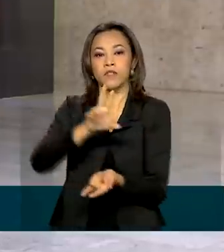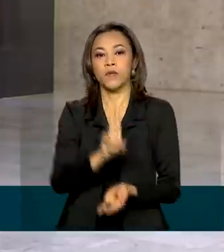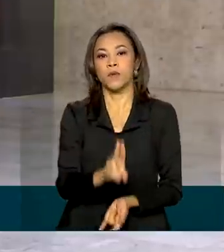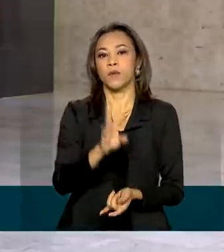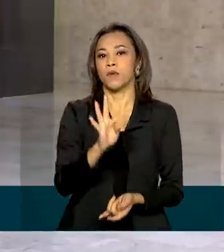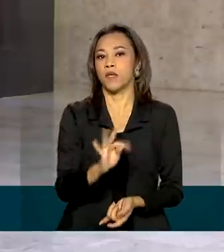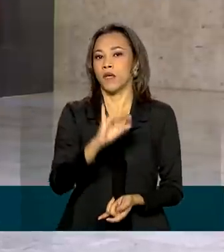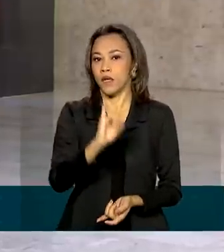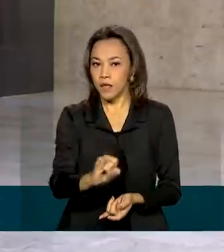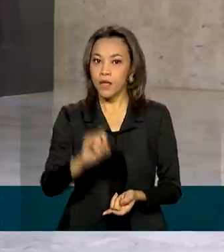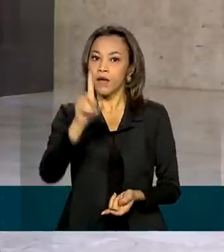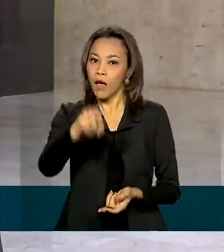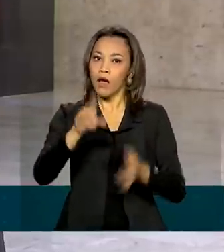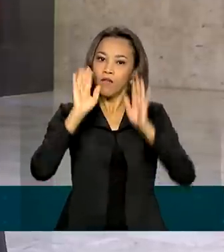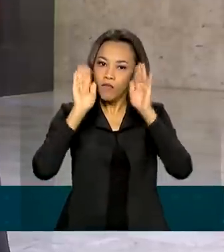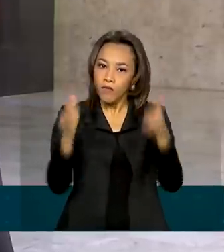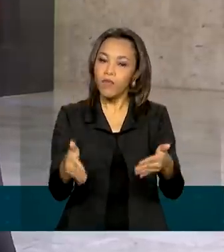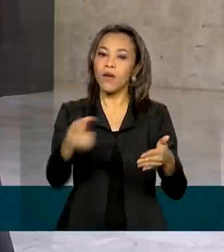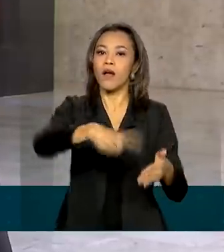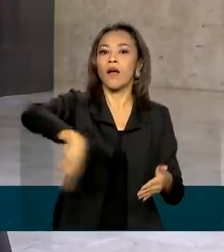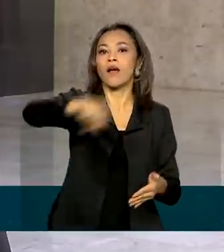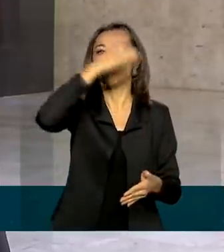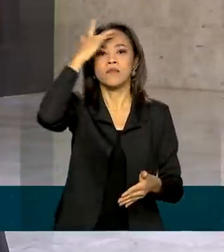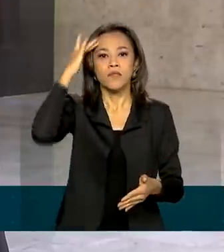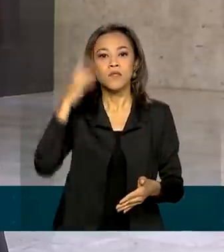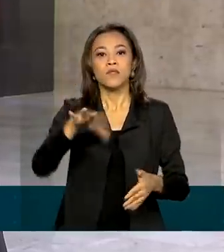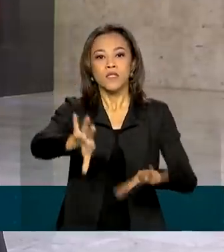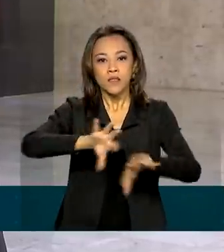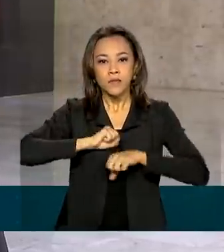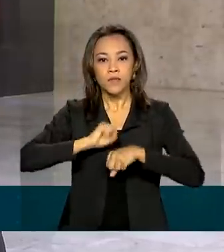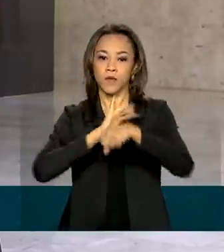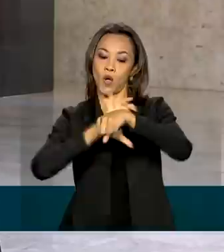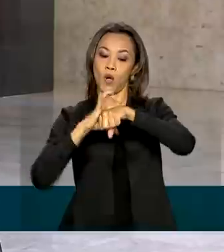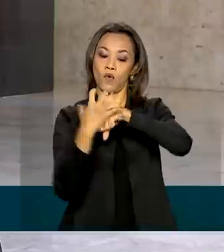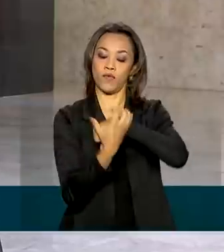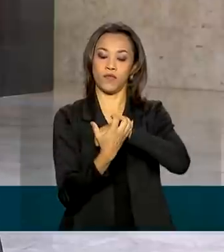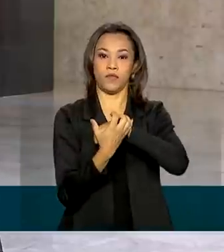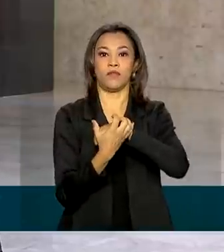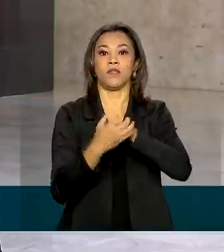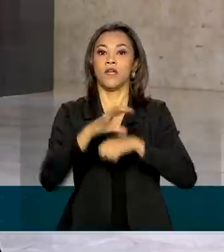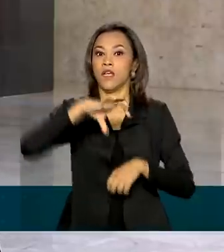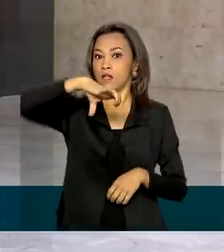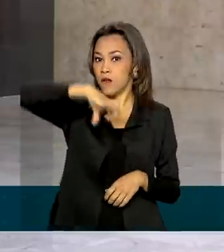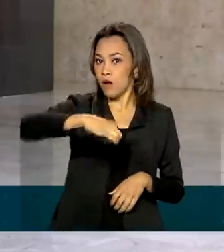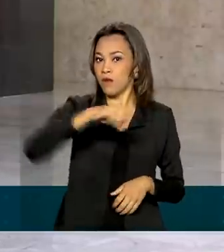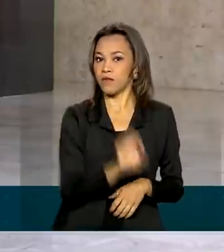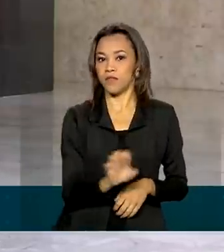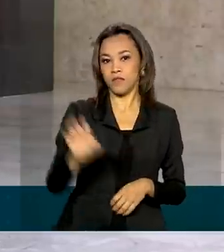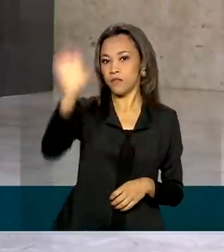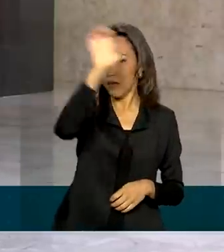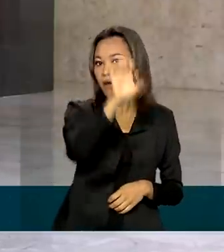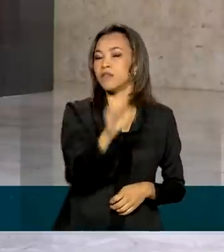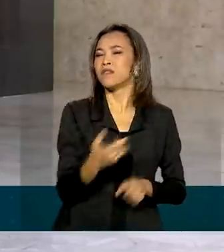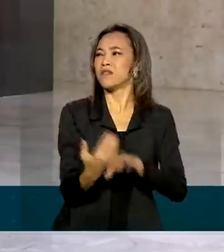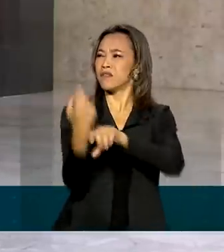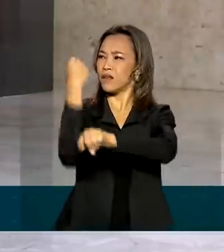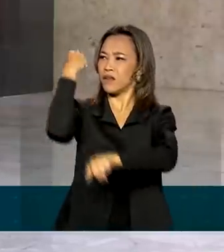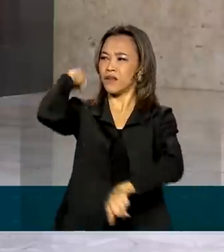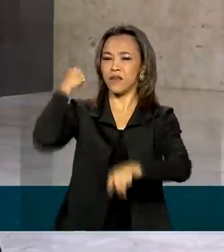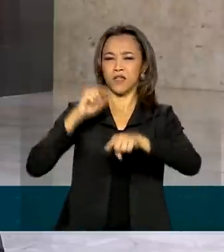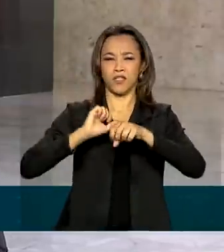dos pacientes com covid-19 em nove estados. Desde o início da pandemia, o governo vem